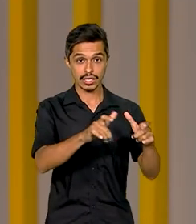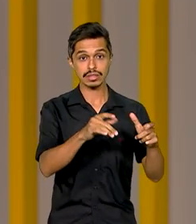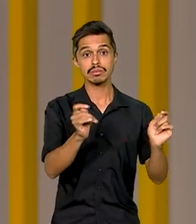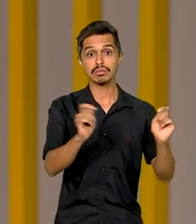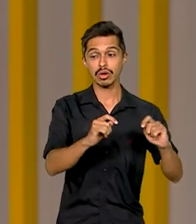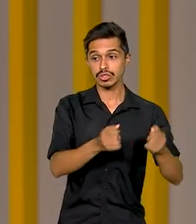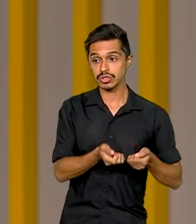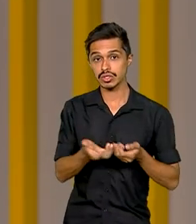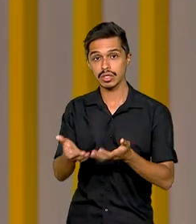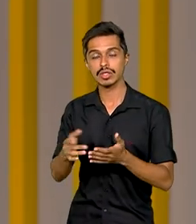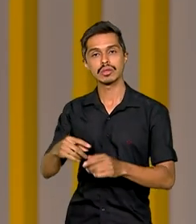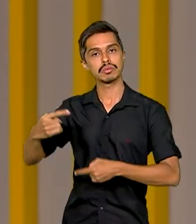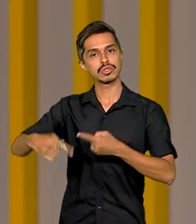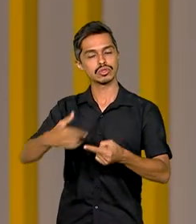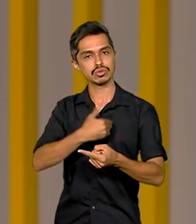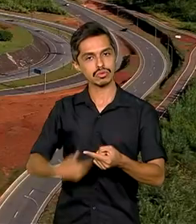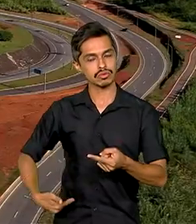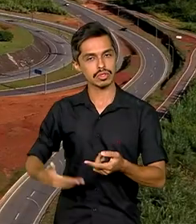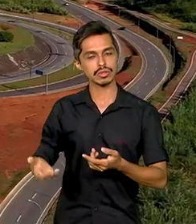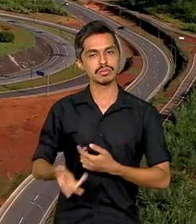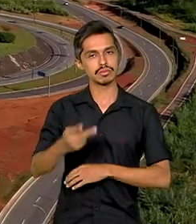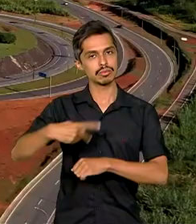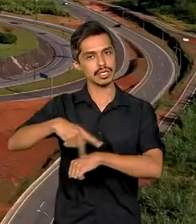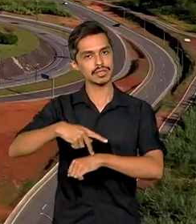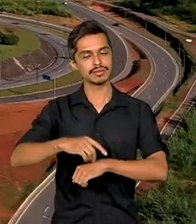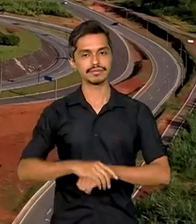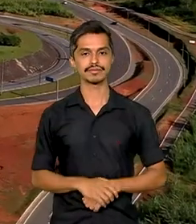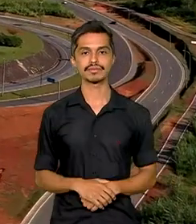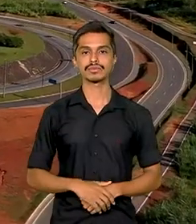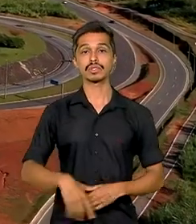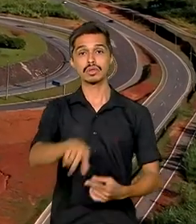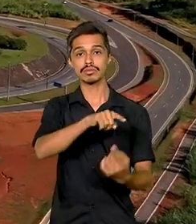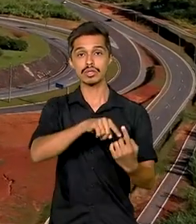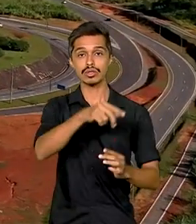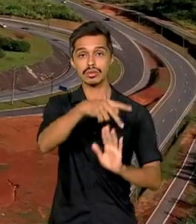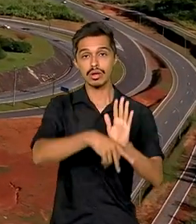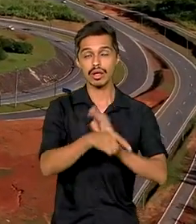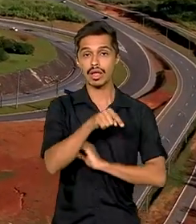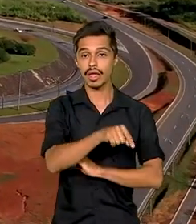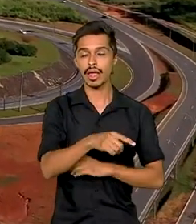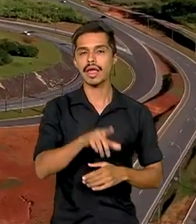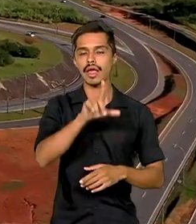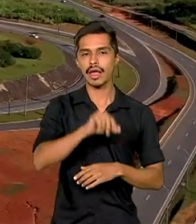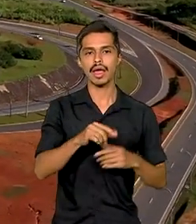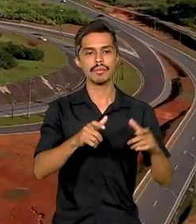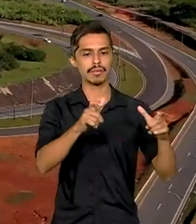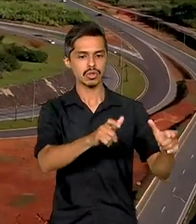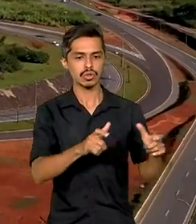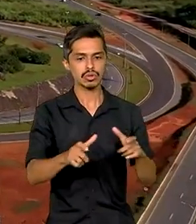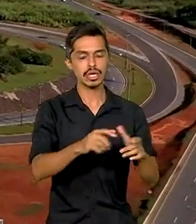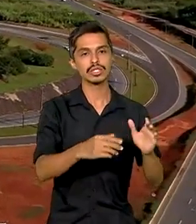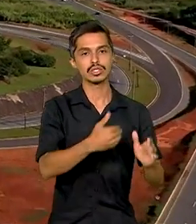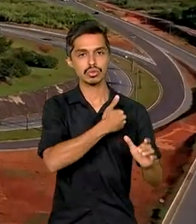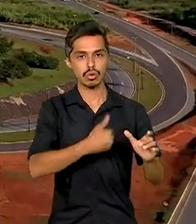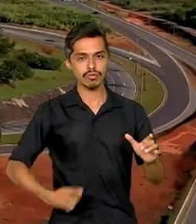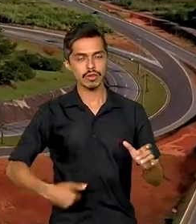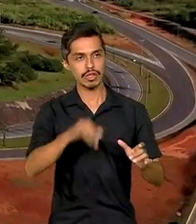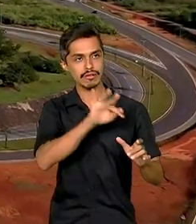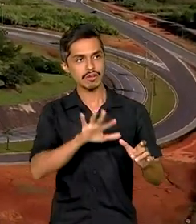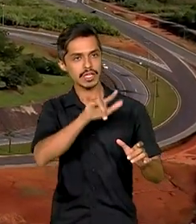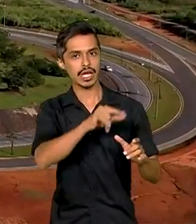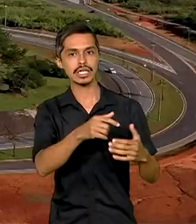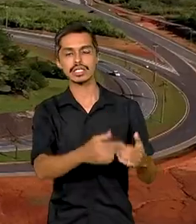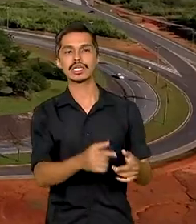políticas públicas no país. O objetivo do programa é transformar imóveis públicos federais que